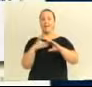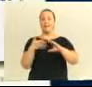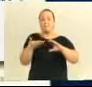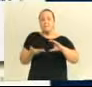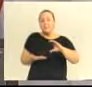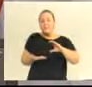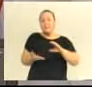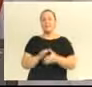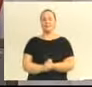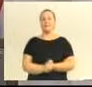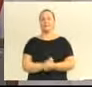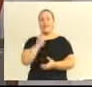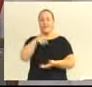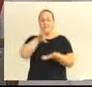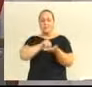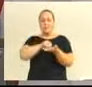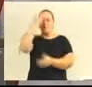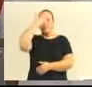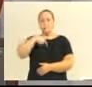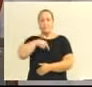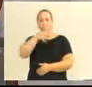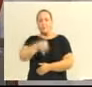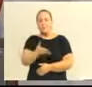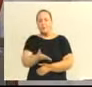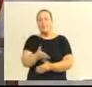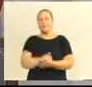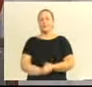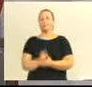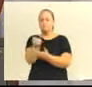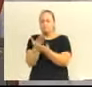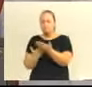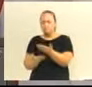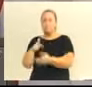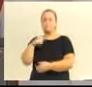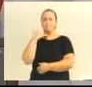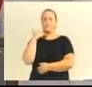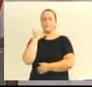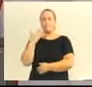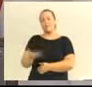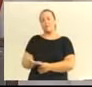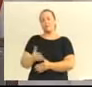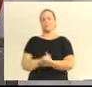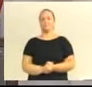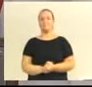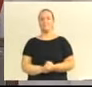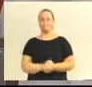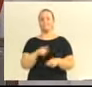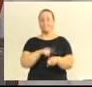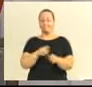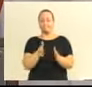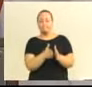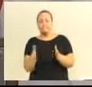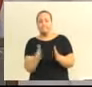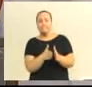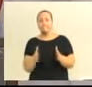Esses são dados. Aqui estão nas minhas mãos o extrato de toda a movimentação do tempo que